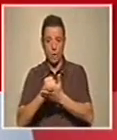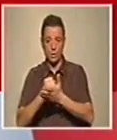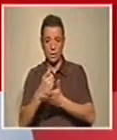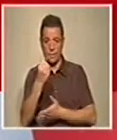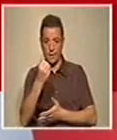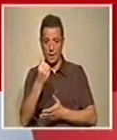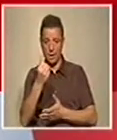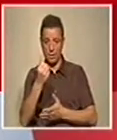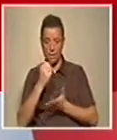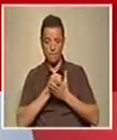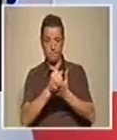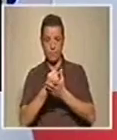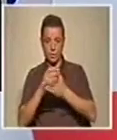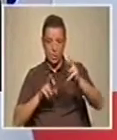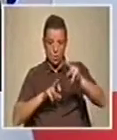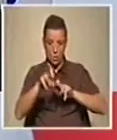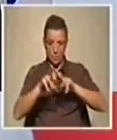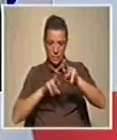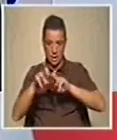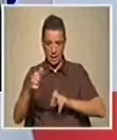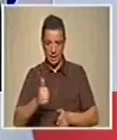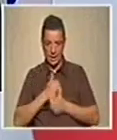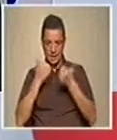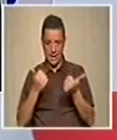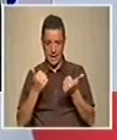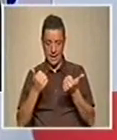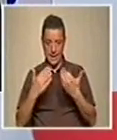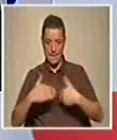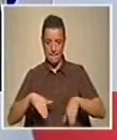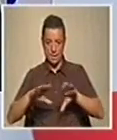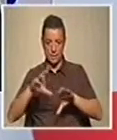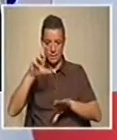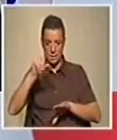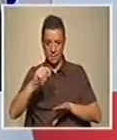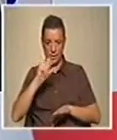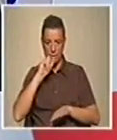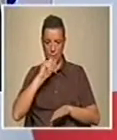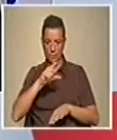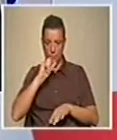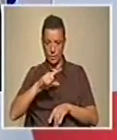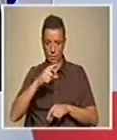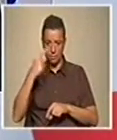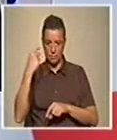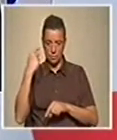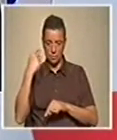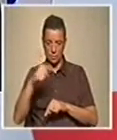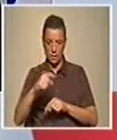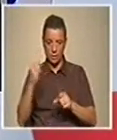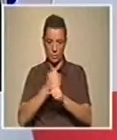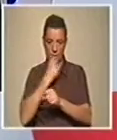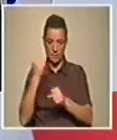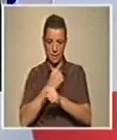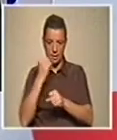Exato, portanto, esperam também com isso ganhar mais competitividade, como é óbvio. E fiquem com a ideia que poderão ter aqui um trabalho